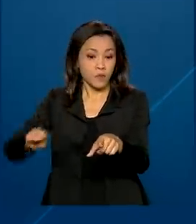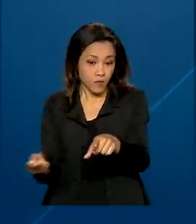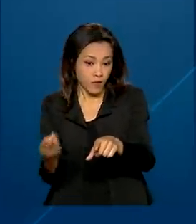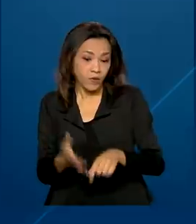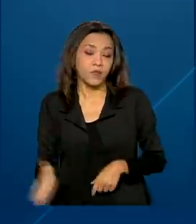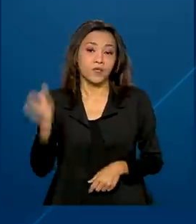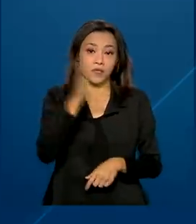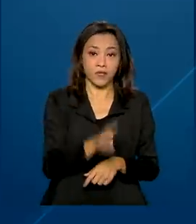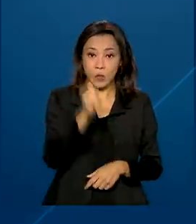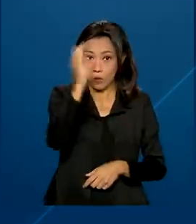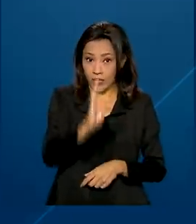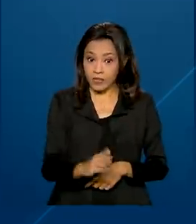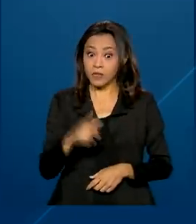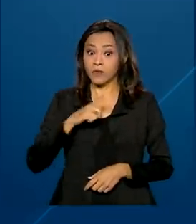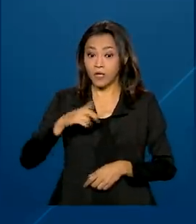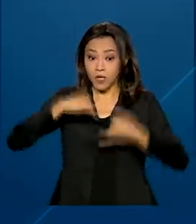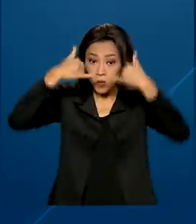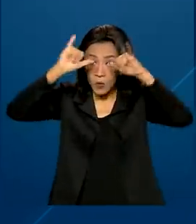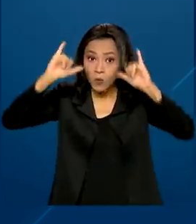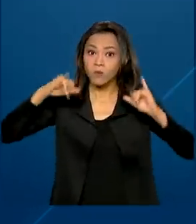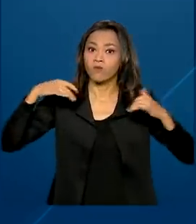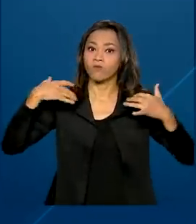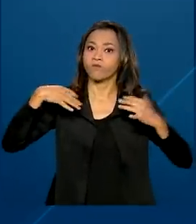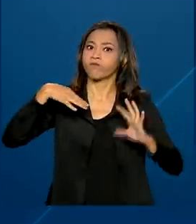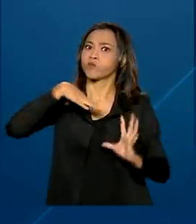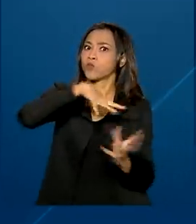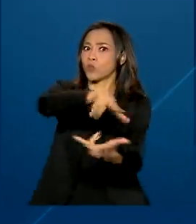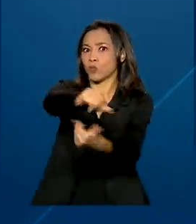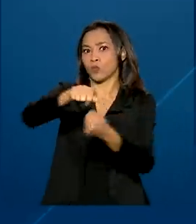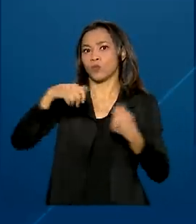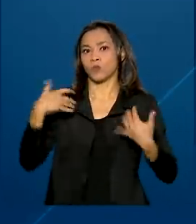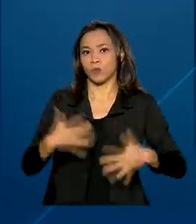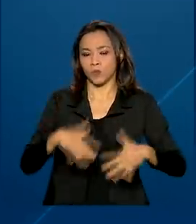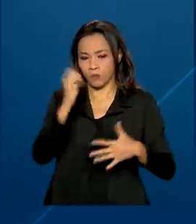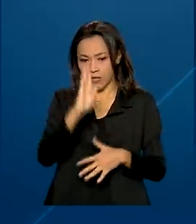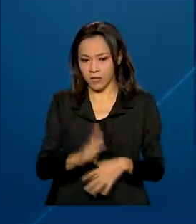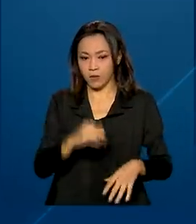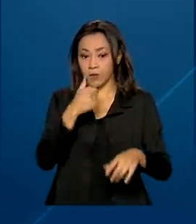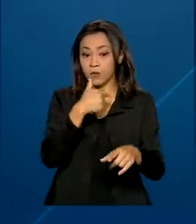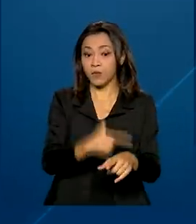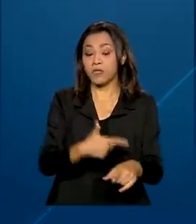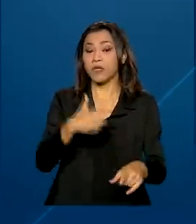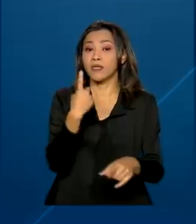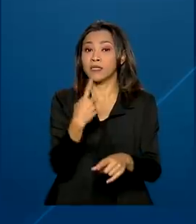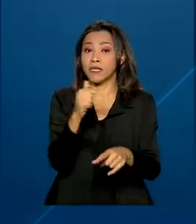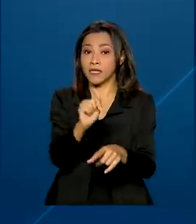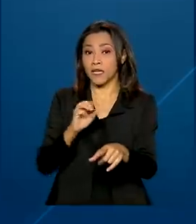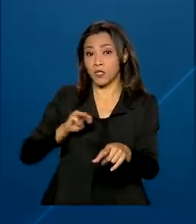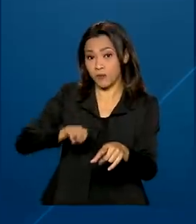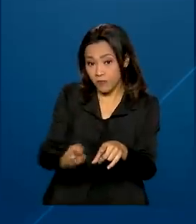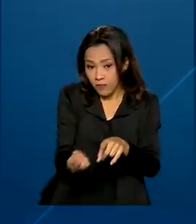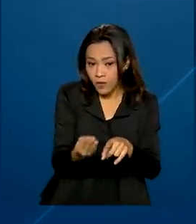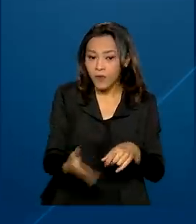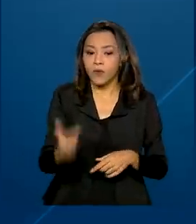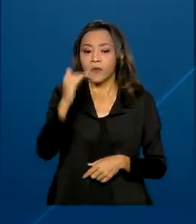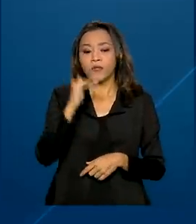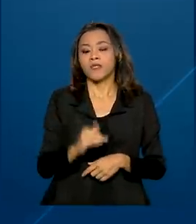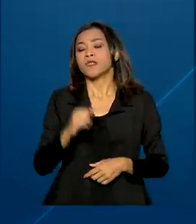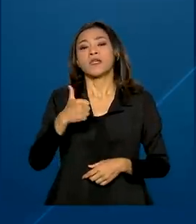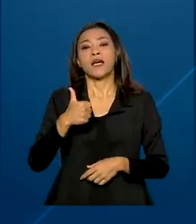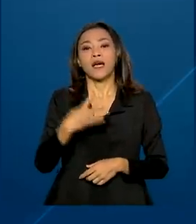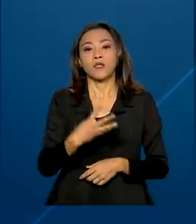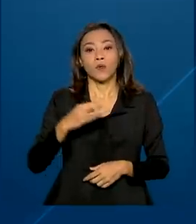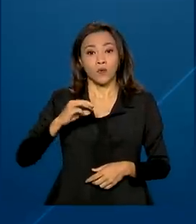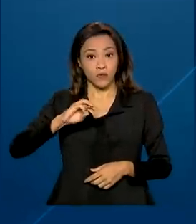Brasil tem também o maior rebanho bovino do mundo, com 217 milhões de cabeças, 14,3%